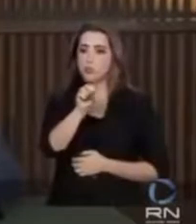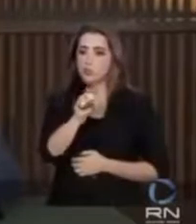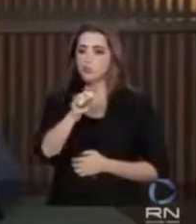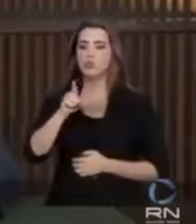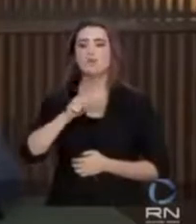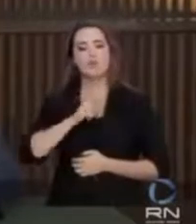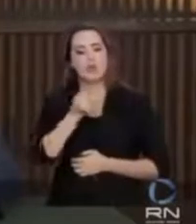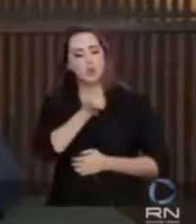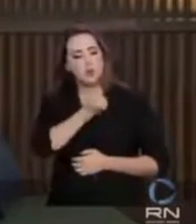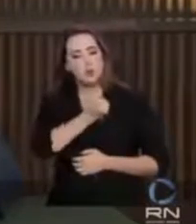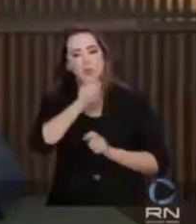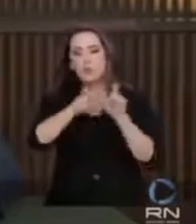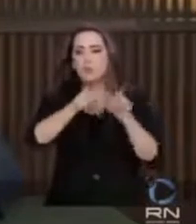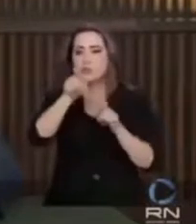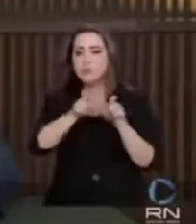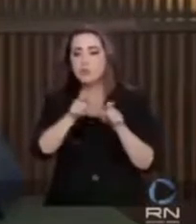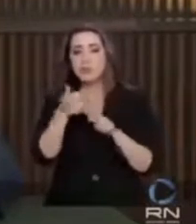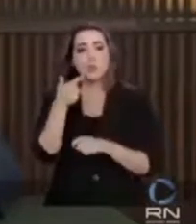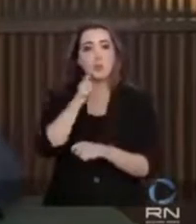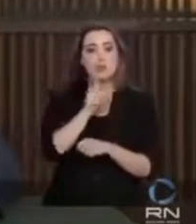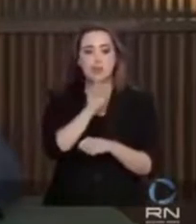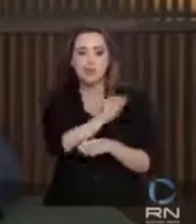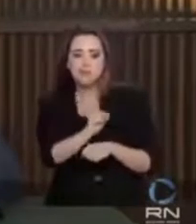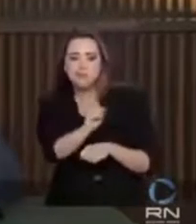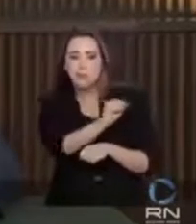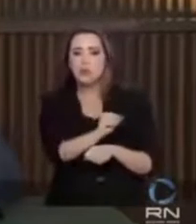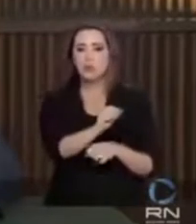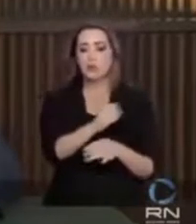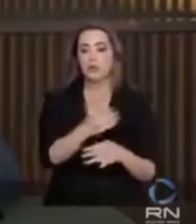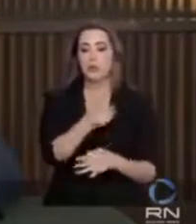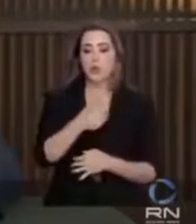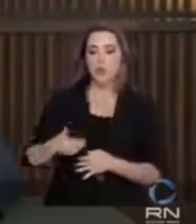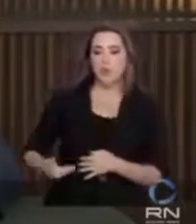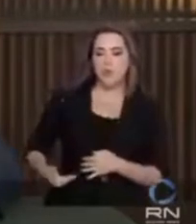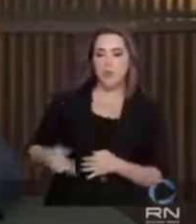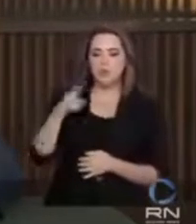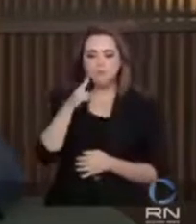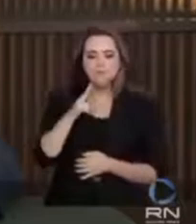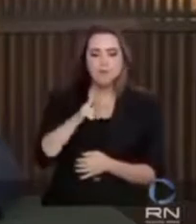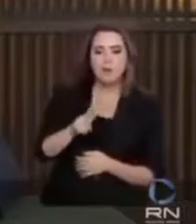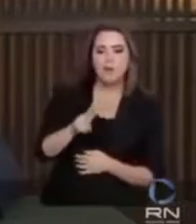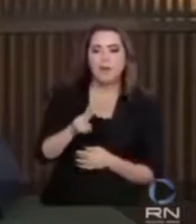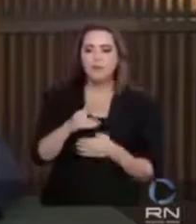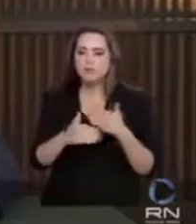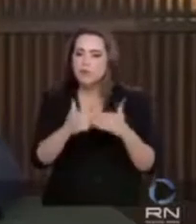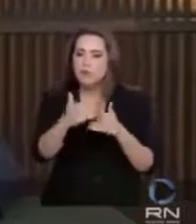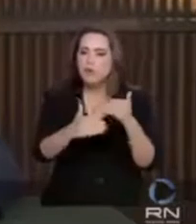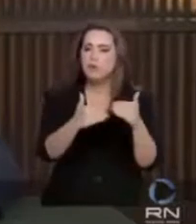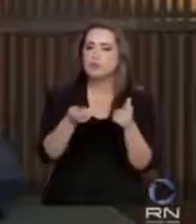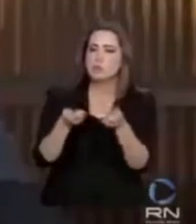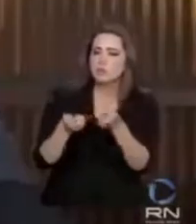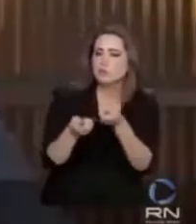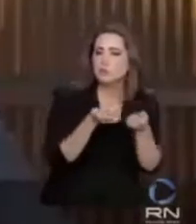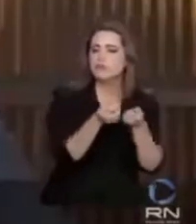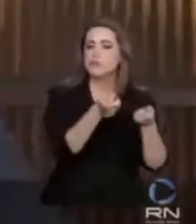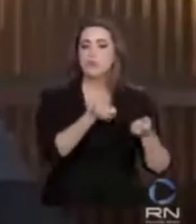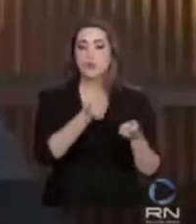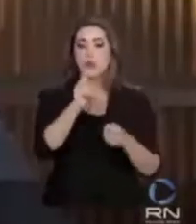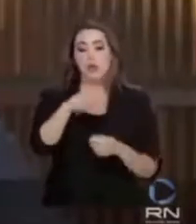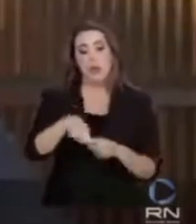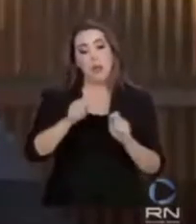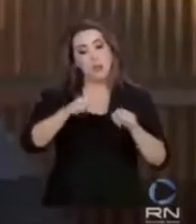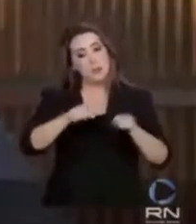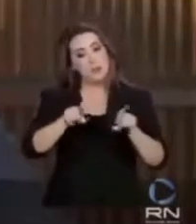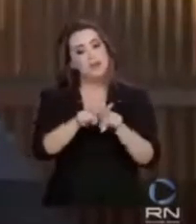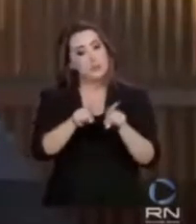limite de pacientes que podem ser atendidos. O governo está atento para manter a evolução do quadro sob controle. É